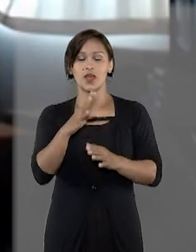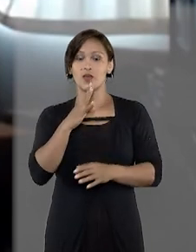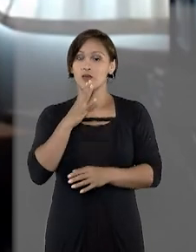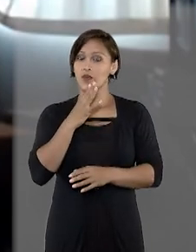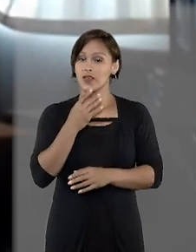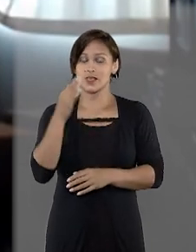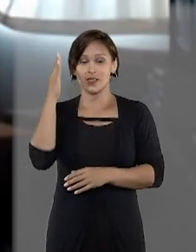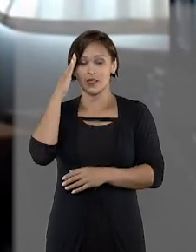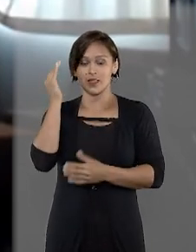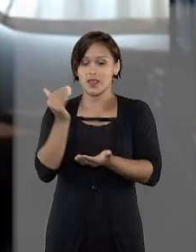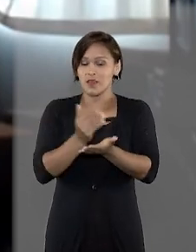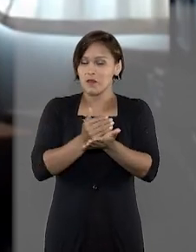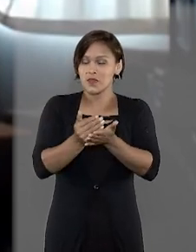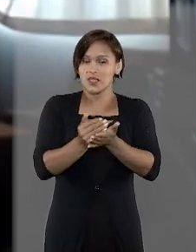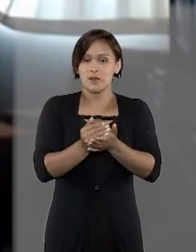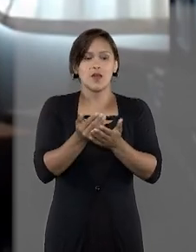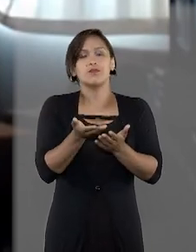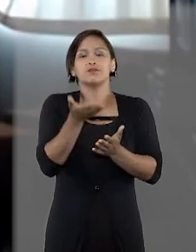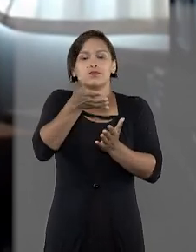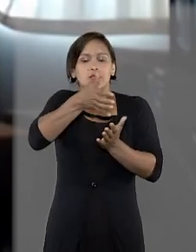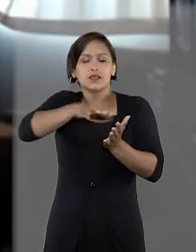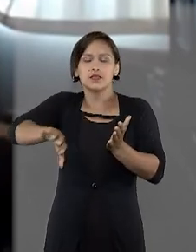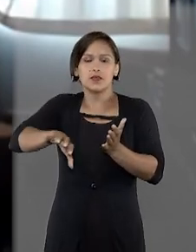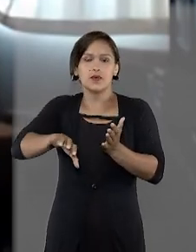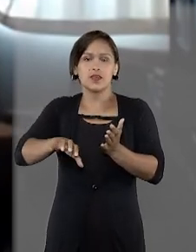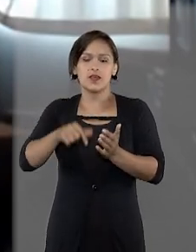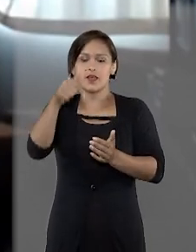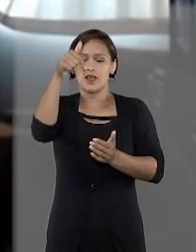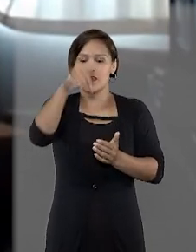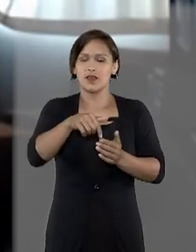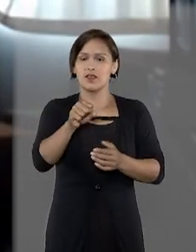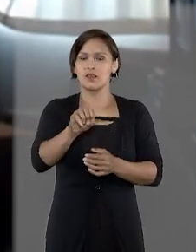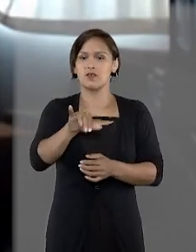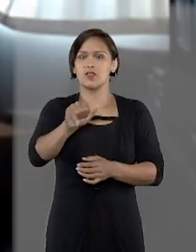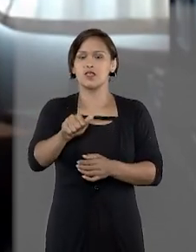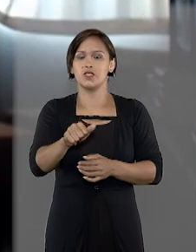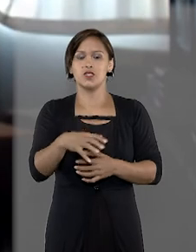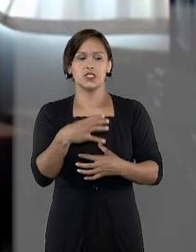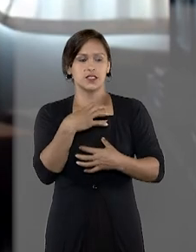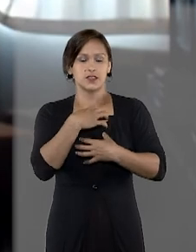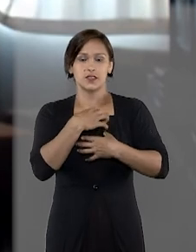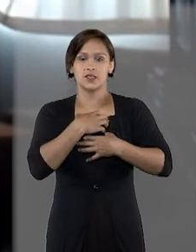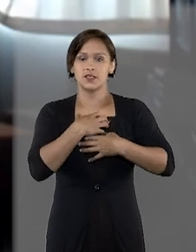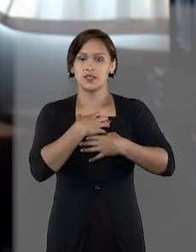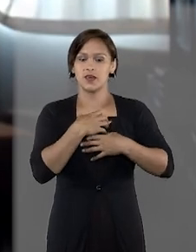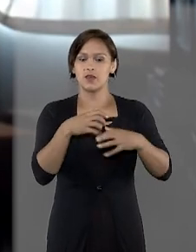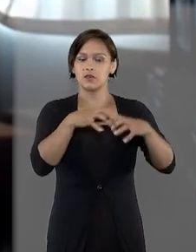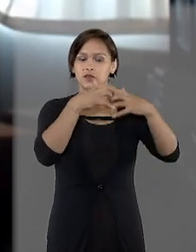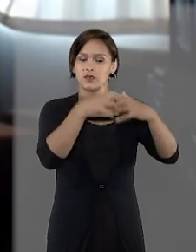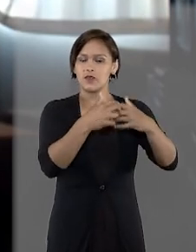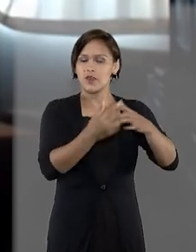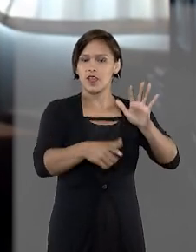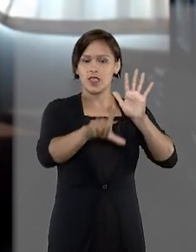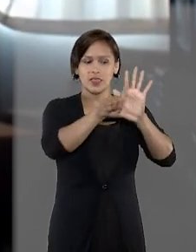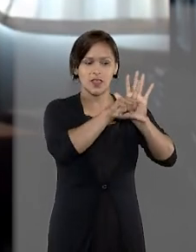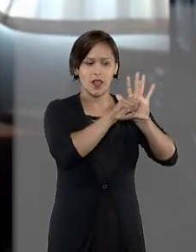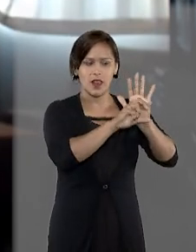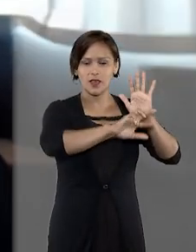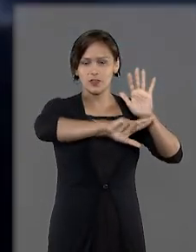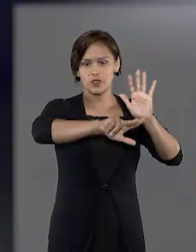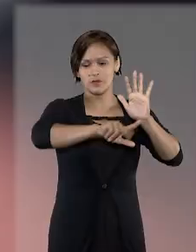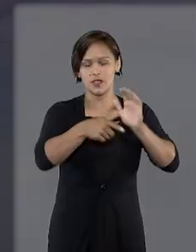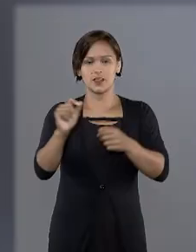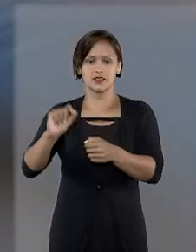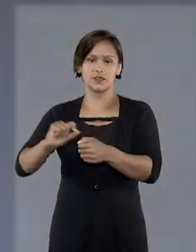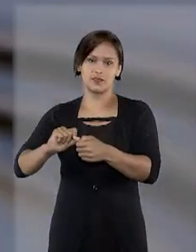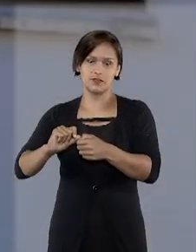conhecimento, é que nós passaremos a não aceitar mais esta desconformidade entre o que diz a lei e o que é